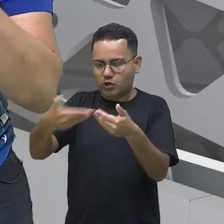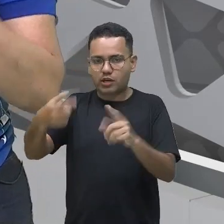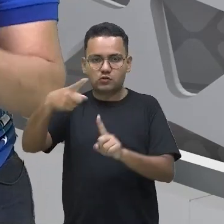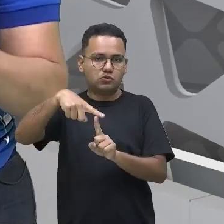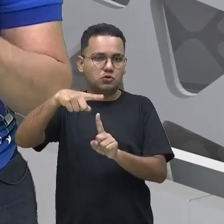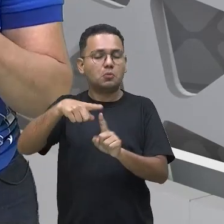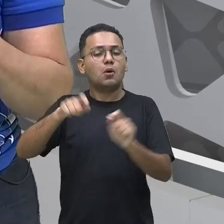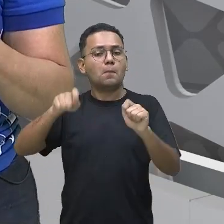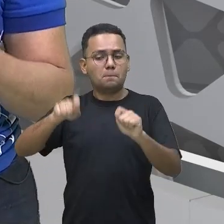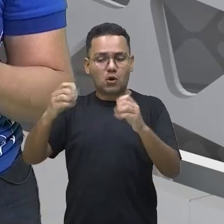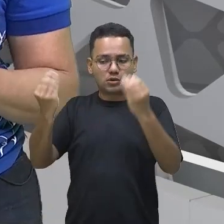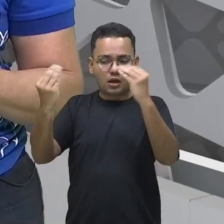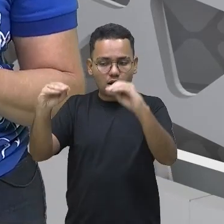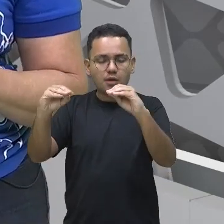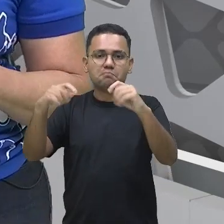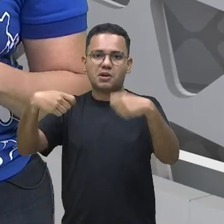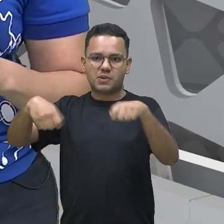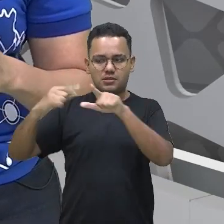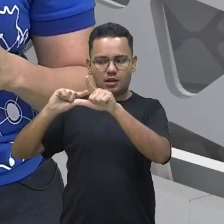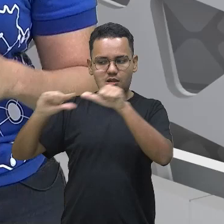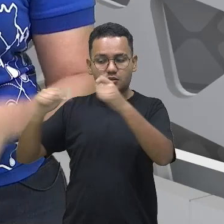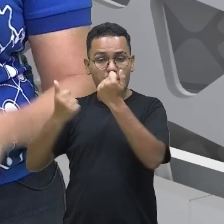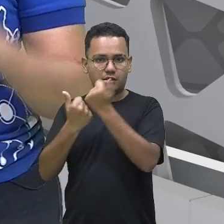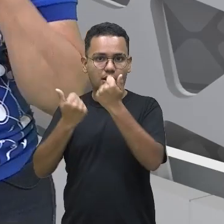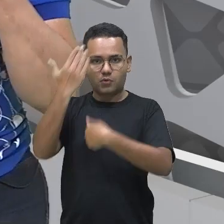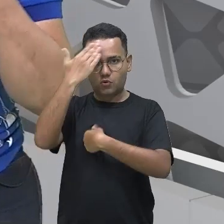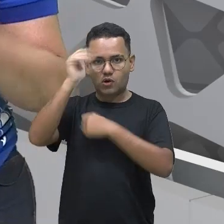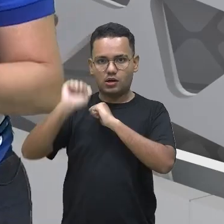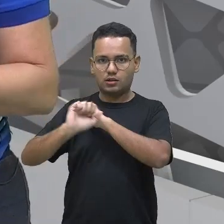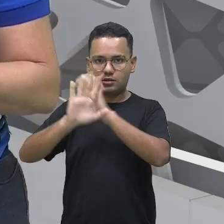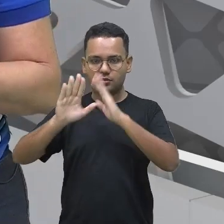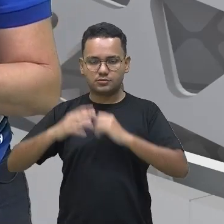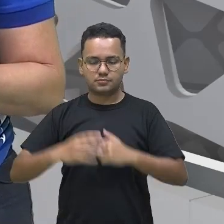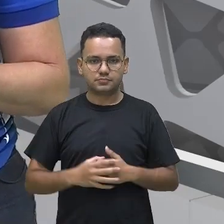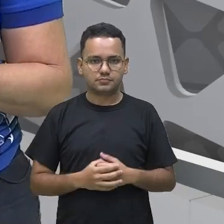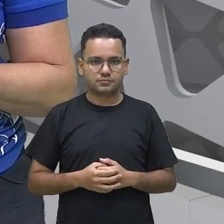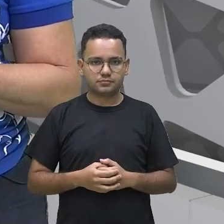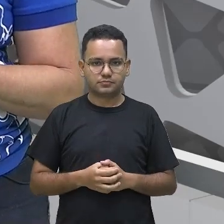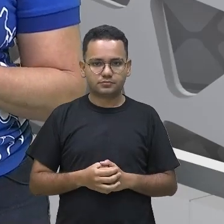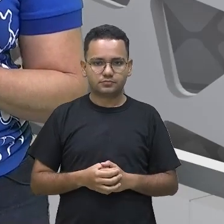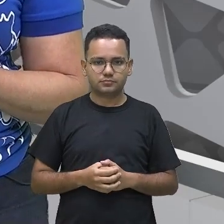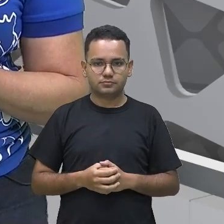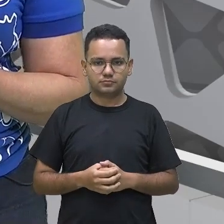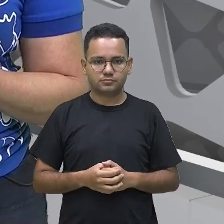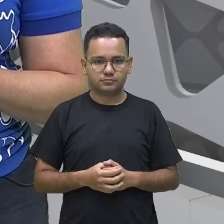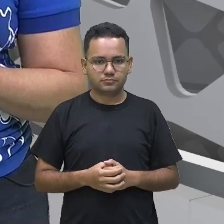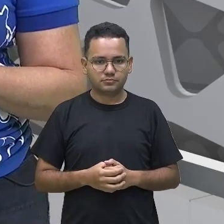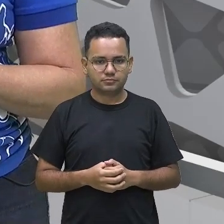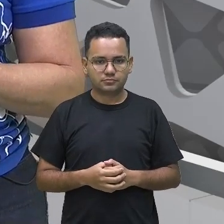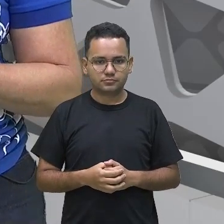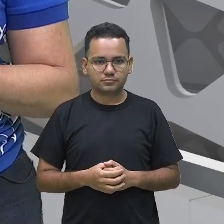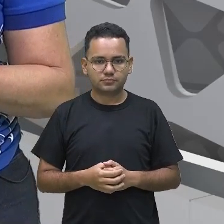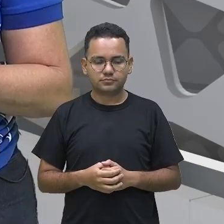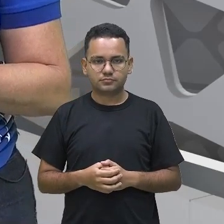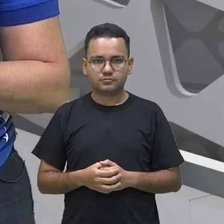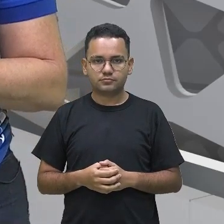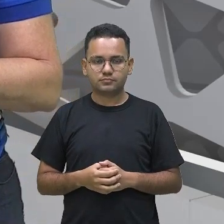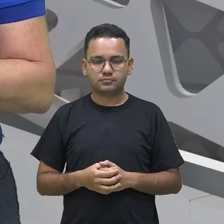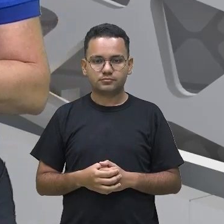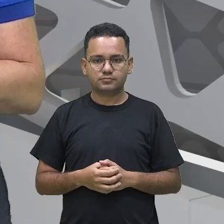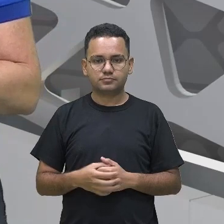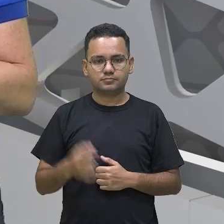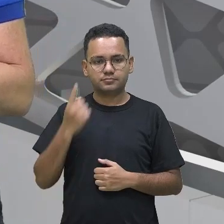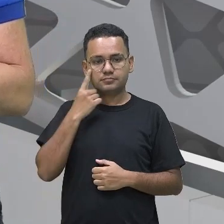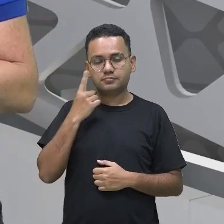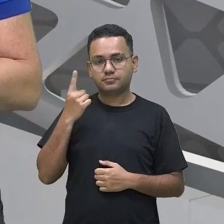infográfico que é diferente do primeiro que a gente passou para vocês. Aí, temos mais uma informação e a